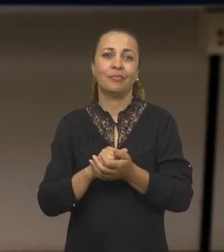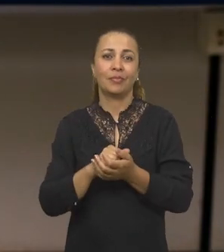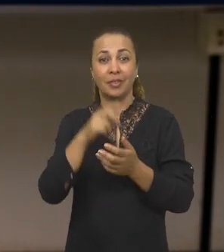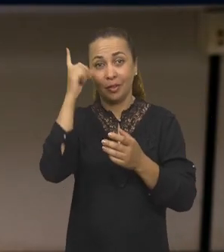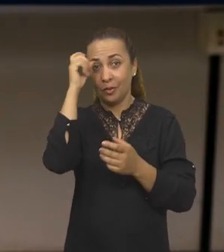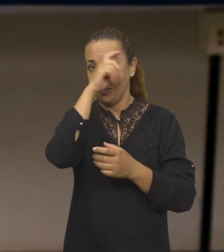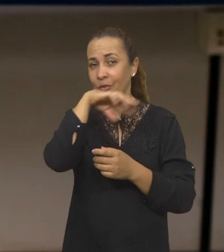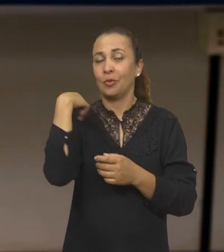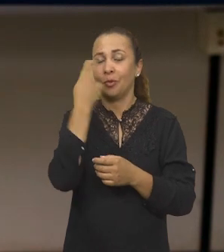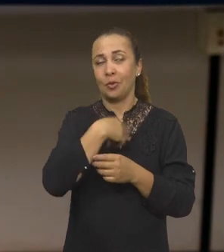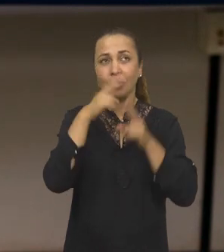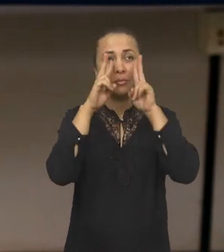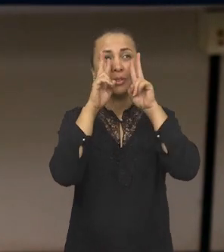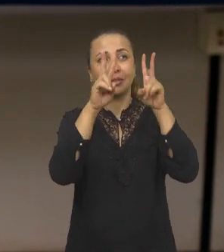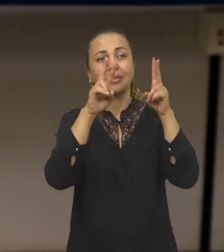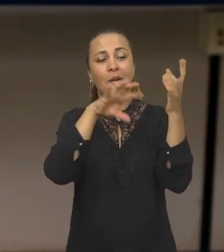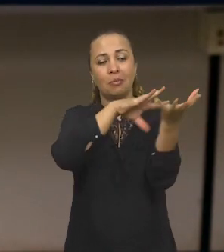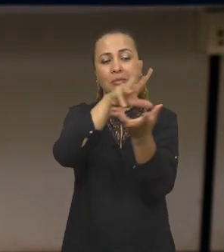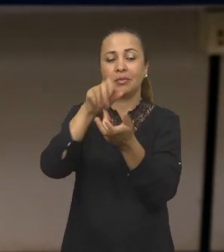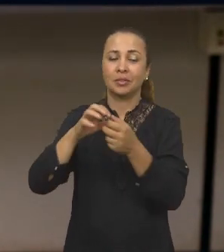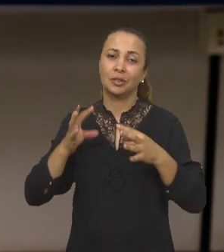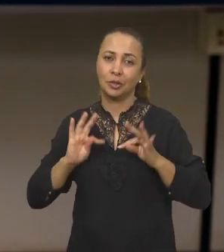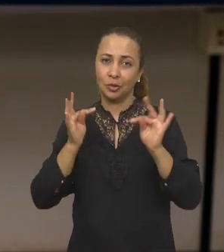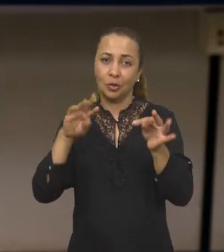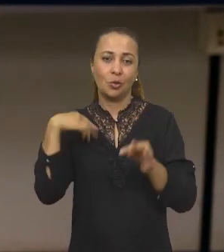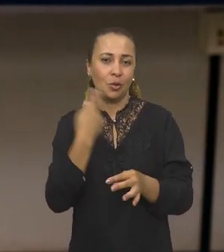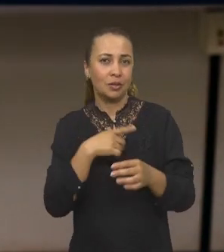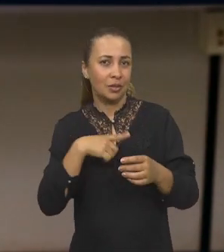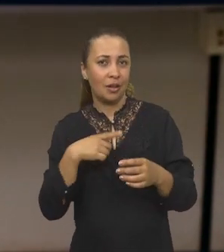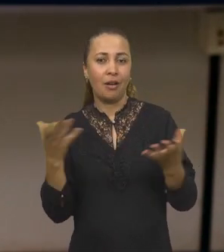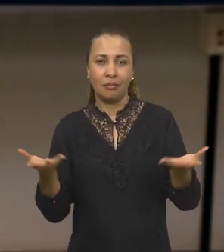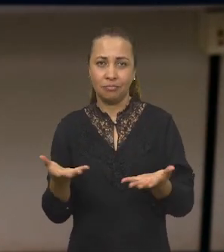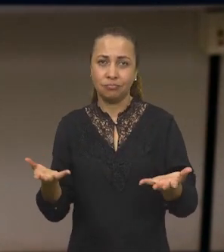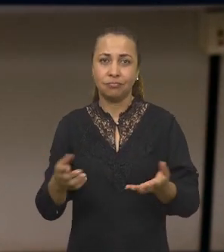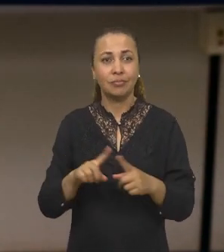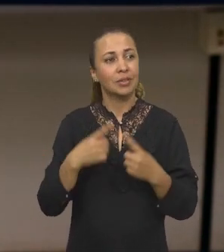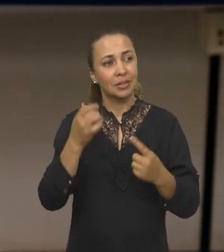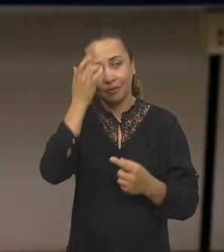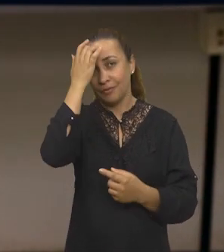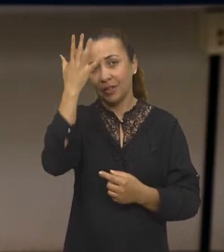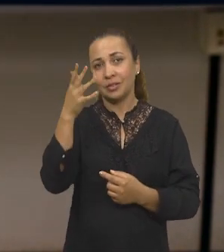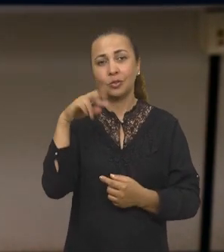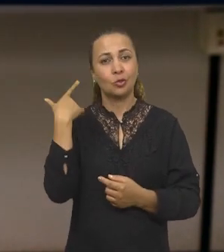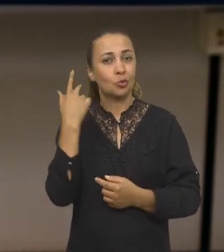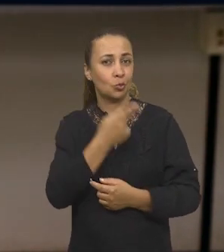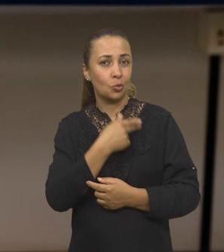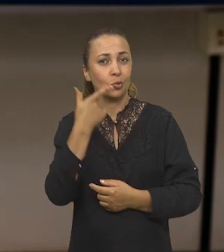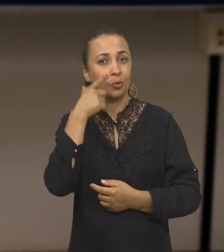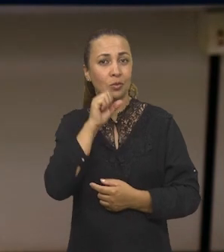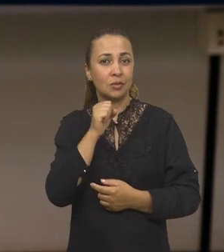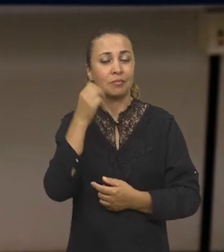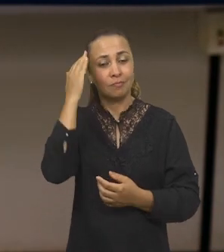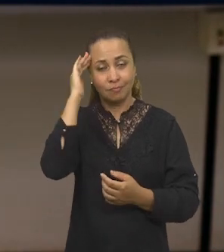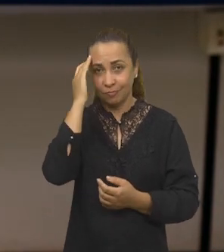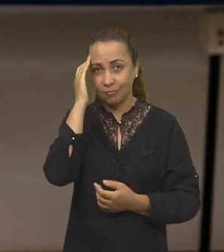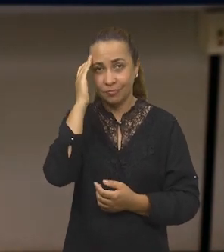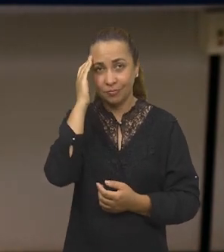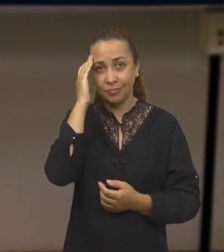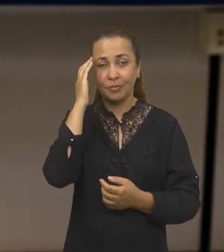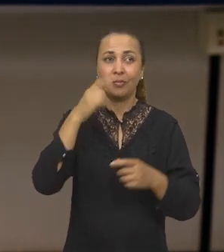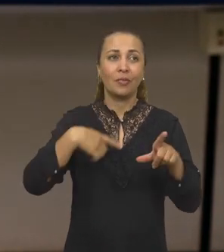para a gente observar diretamente esses exoplanetas com a tecnologia que a gente tem atualmente. Então, a forma mais fácil de a gente conseguir entender